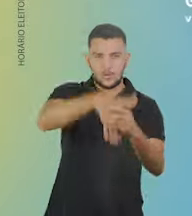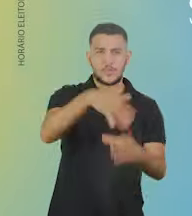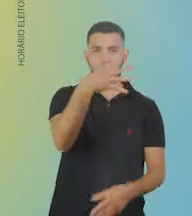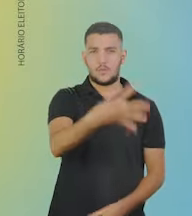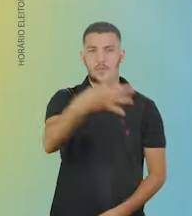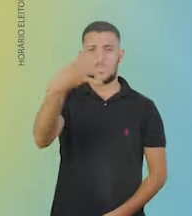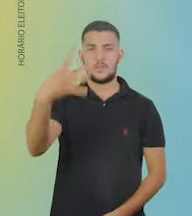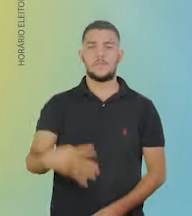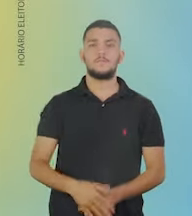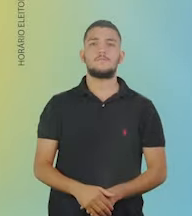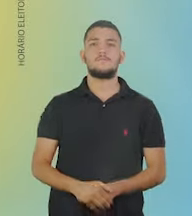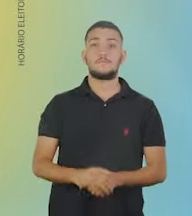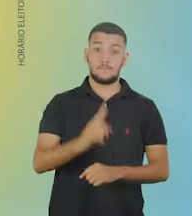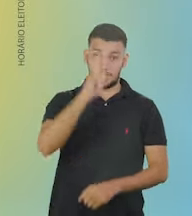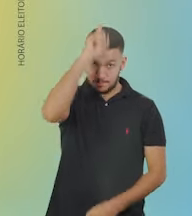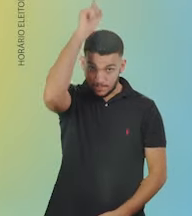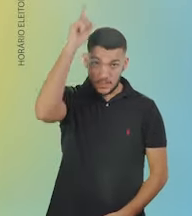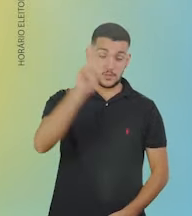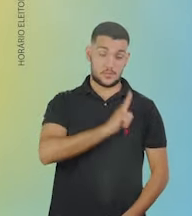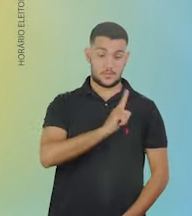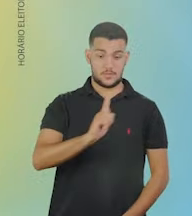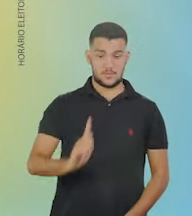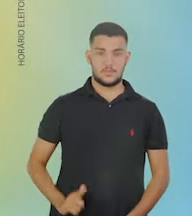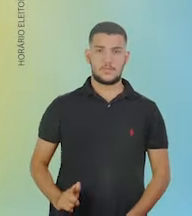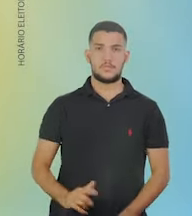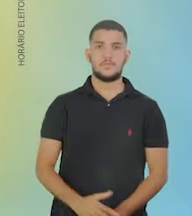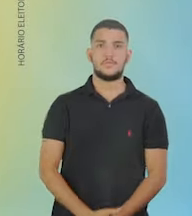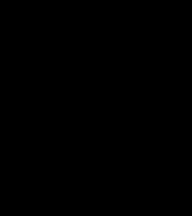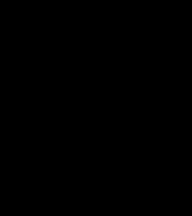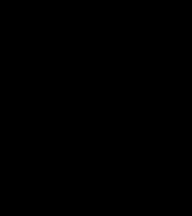44. Márcio Bittar, governador.